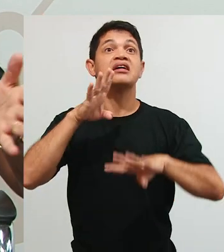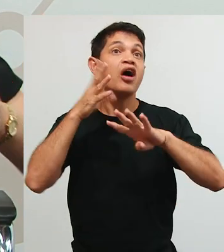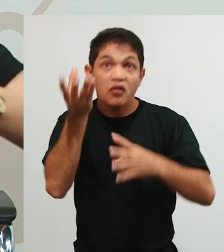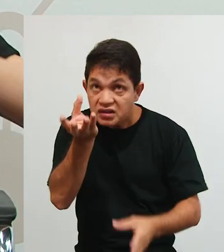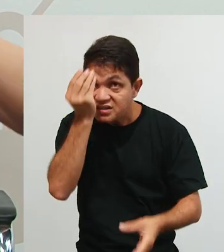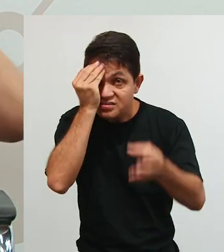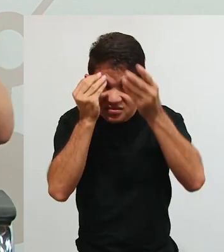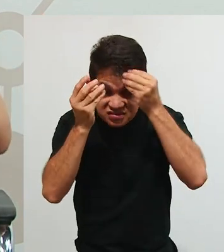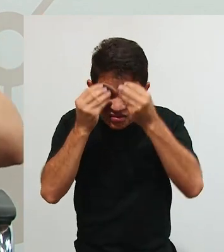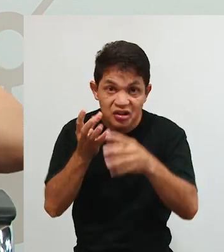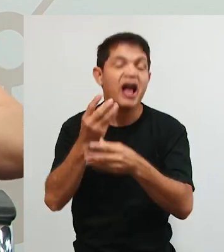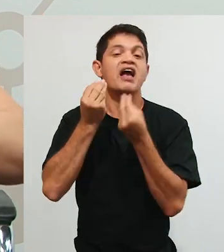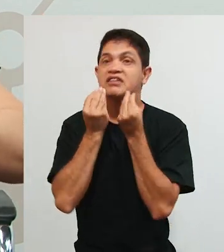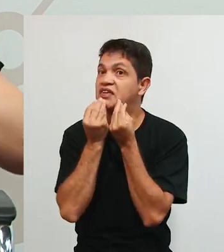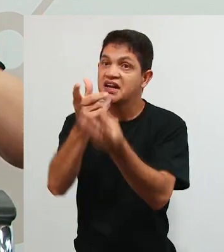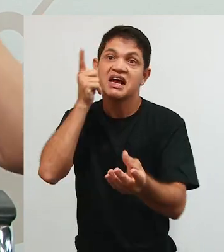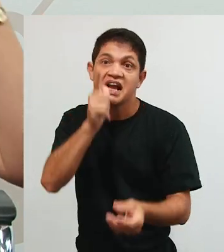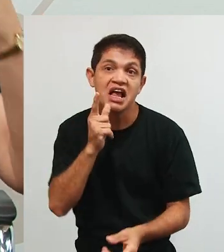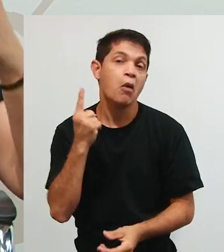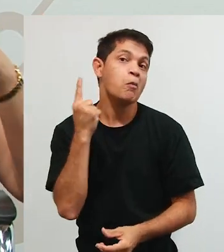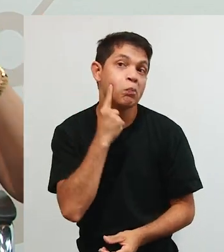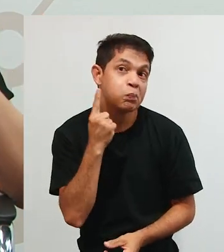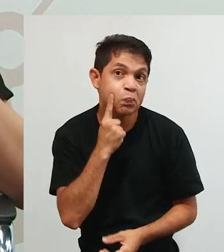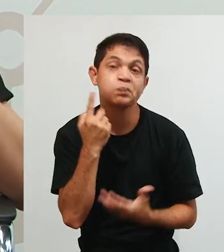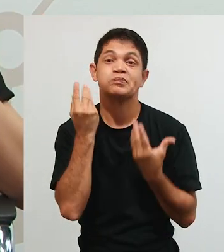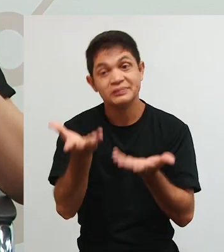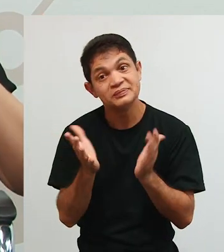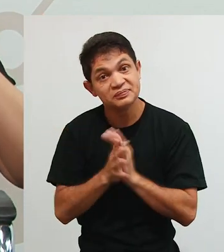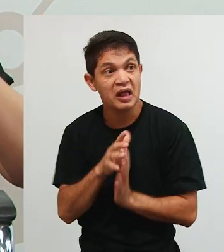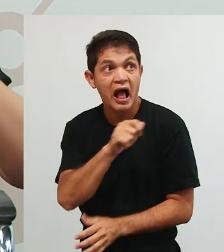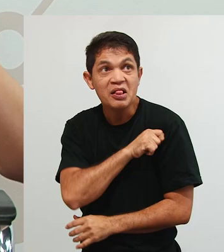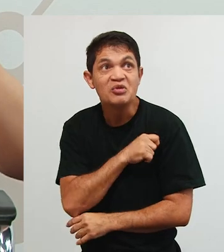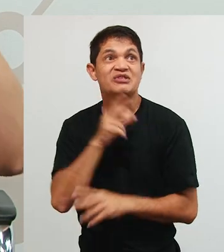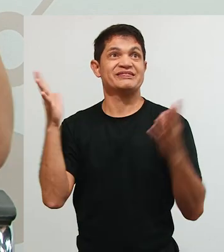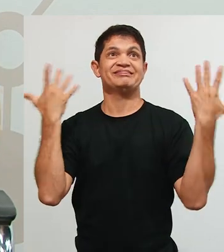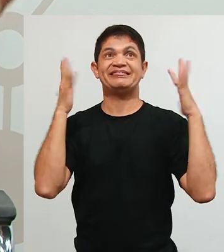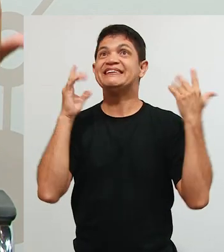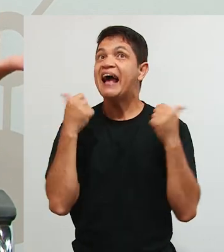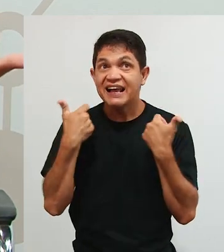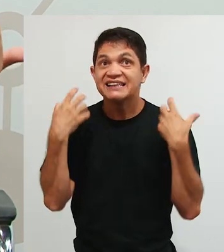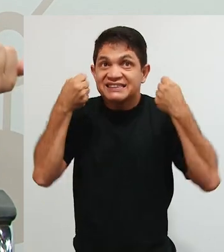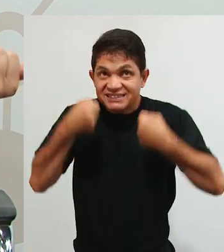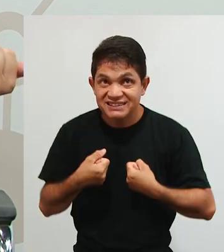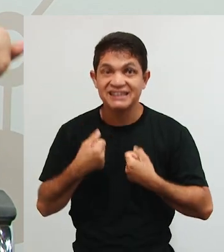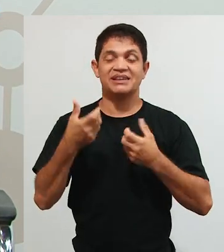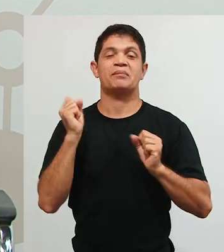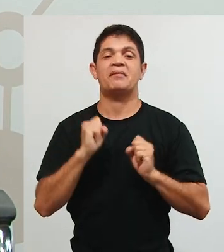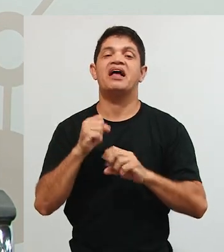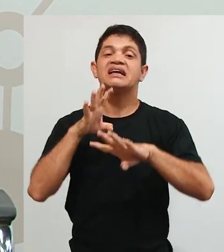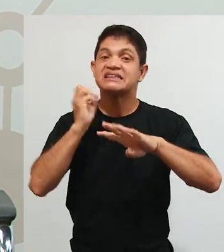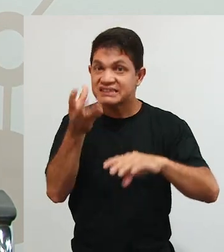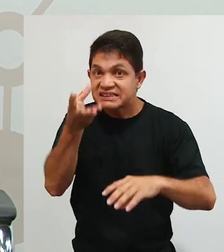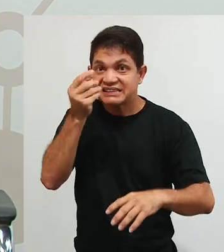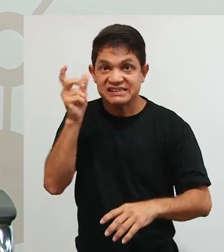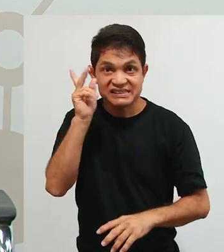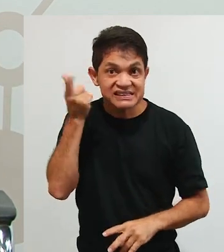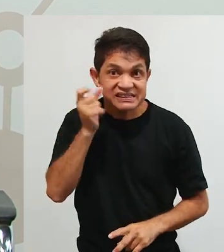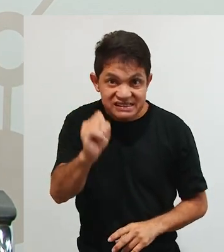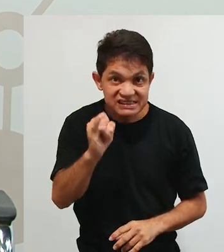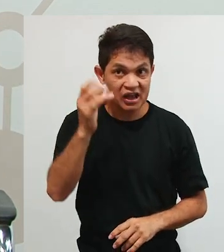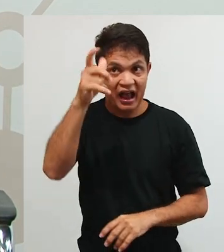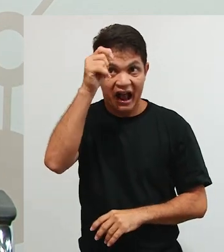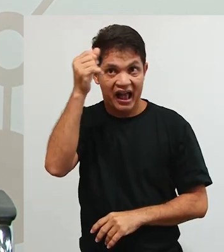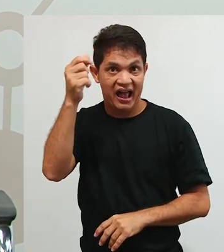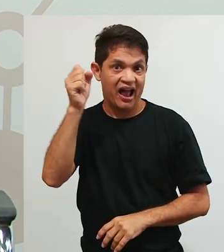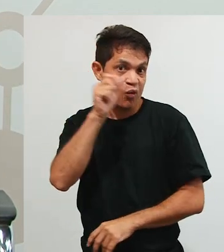tabuada, você vai ganhar um bombom. O estímulo, né? Então, a gente decorava a tabuada para no final ganhar um